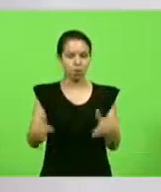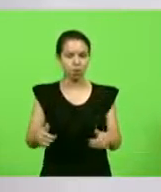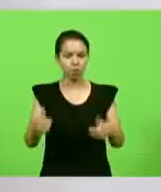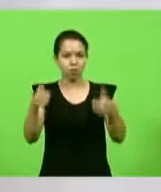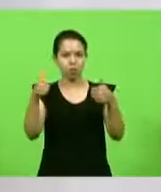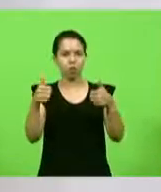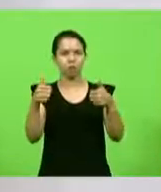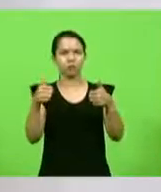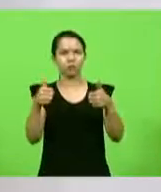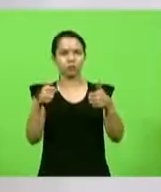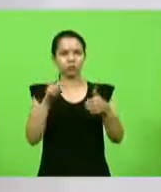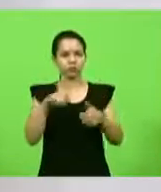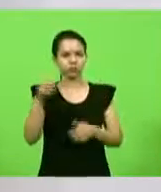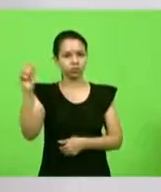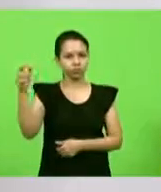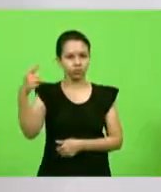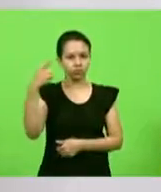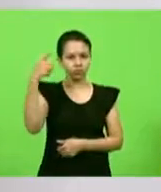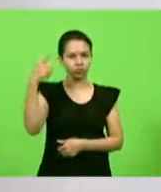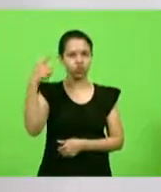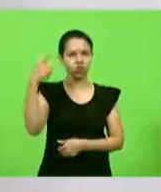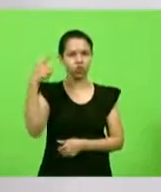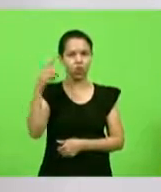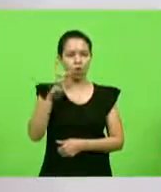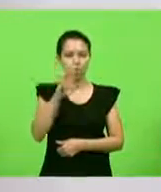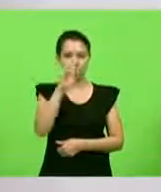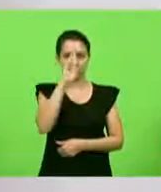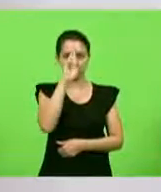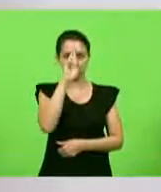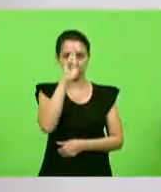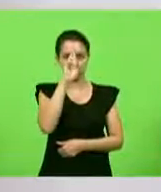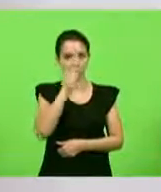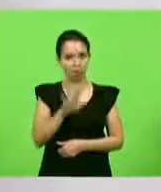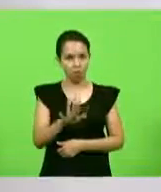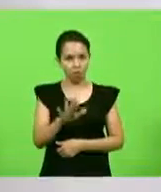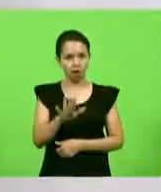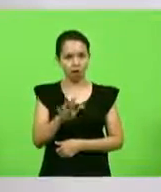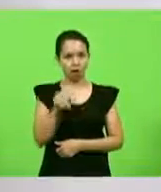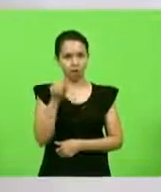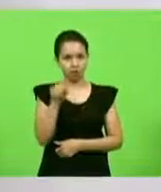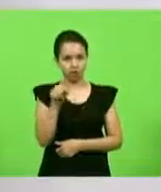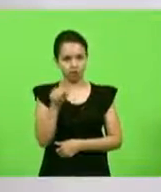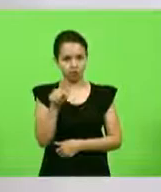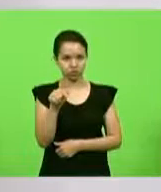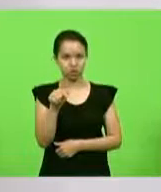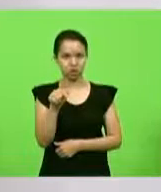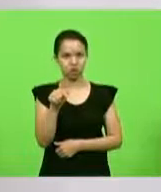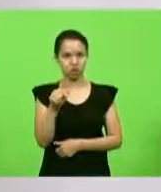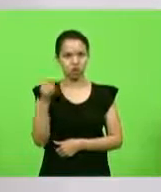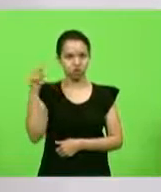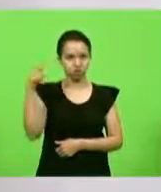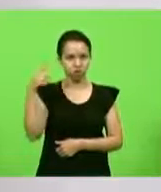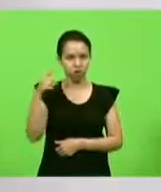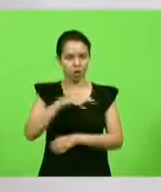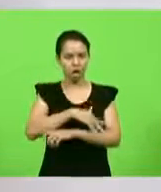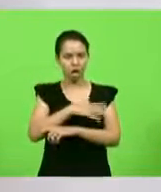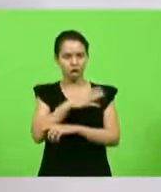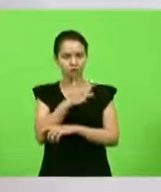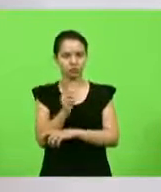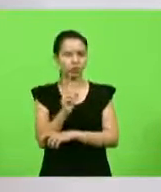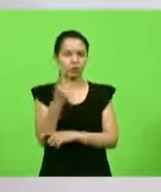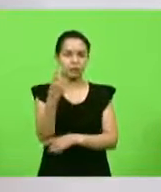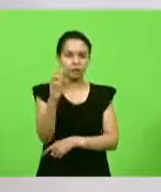Ribeiro, é o sol a pino, então, ao meio-dia. Mas não é para você torrar no sol, é 10 a 15 minutos. Se a pele é mais